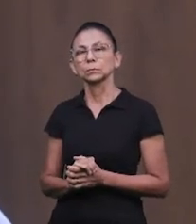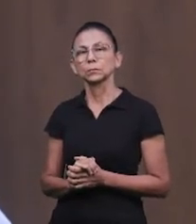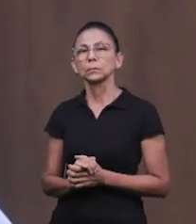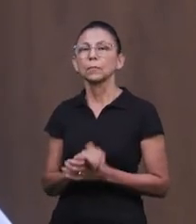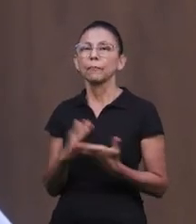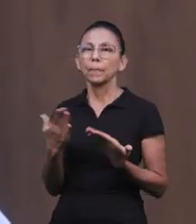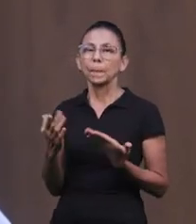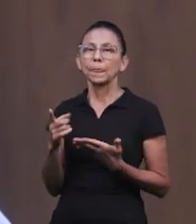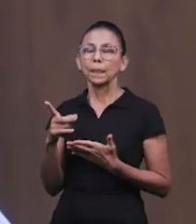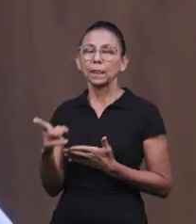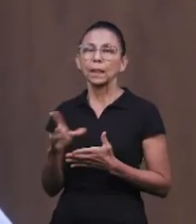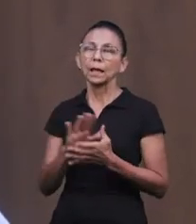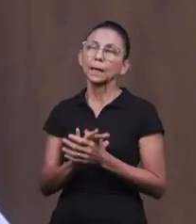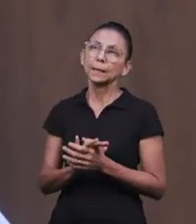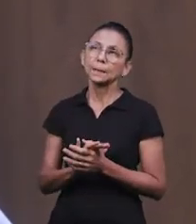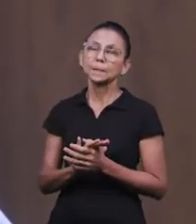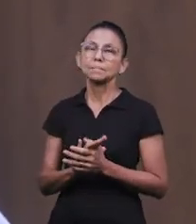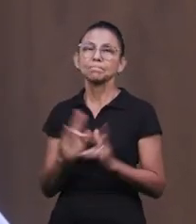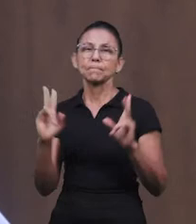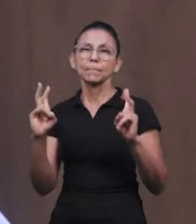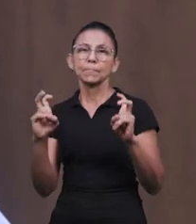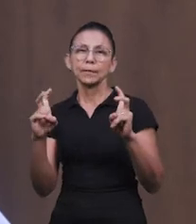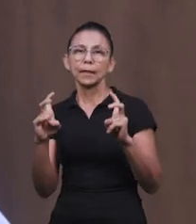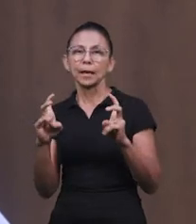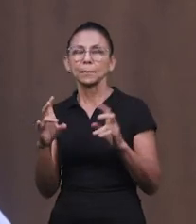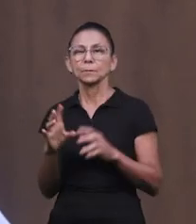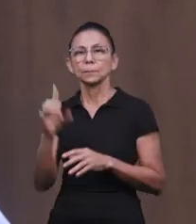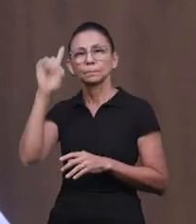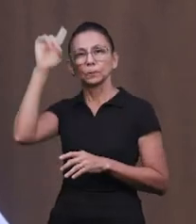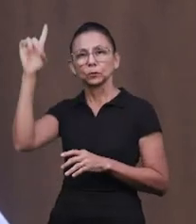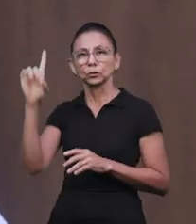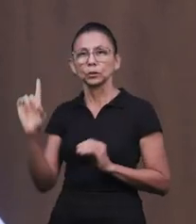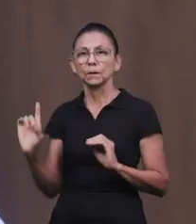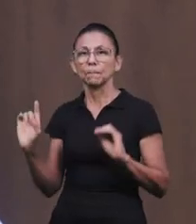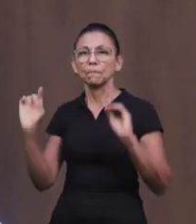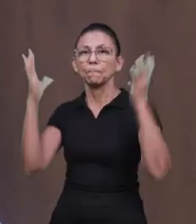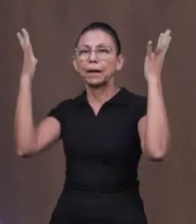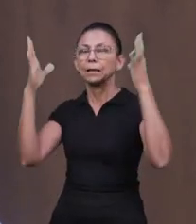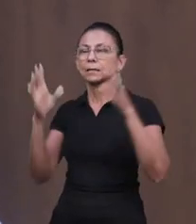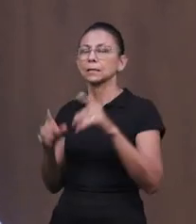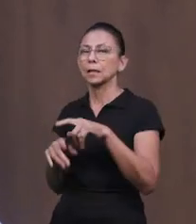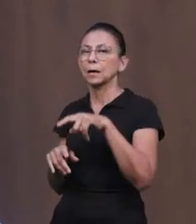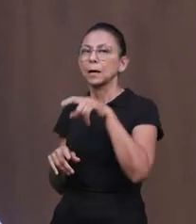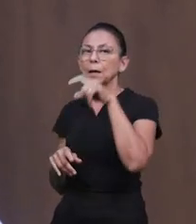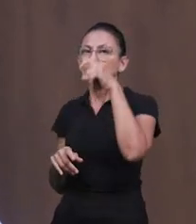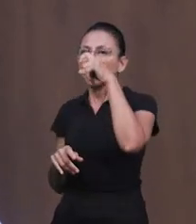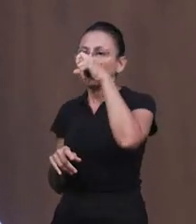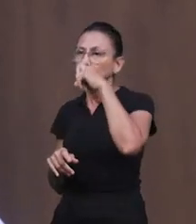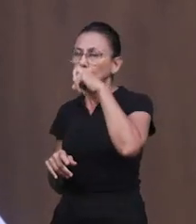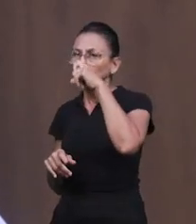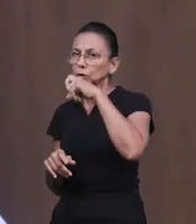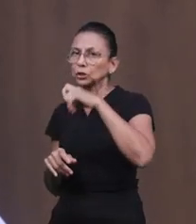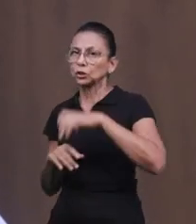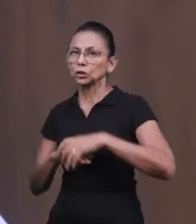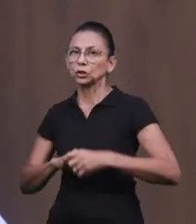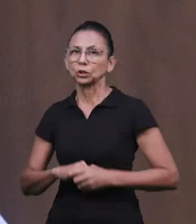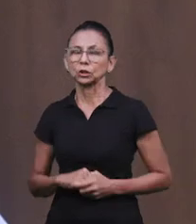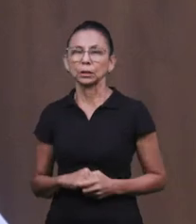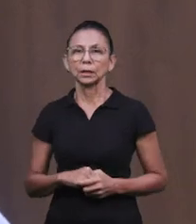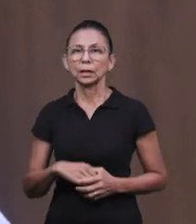nome chamado Dia das Bruxas. Então, ela é uma festa pagã, ela não tem origem